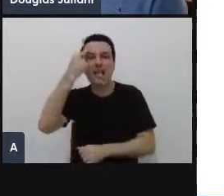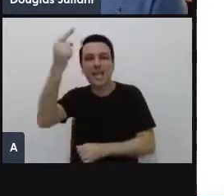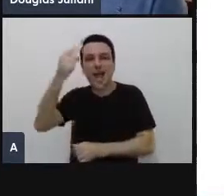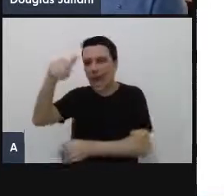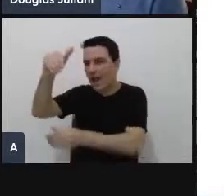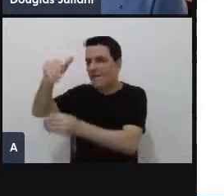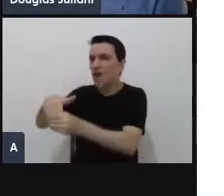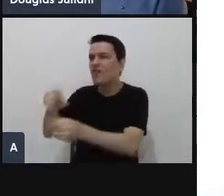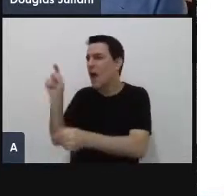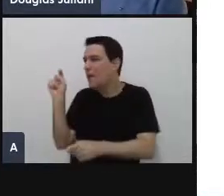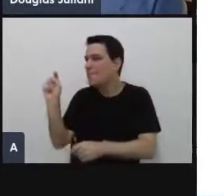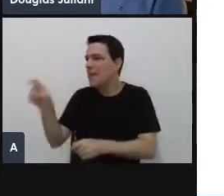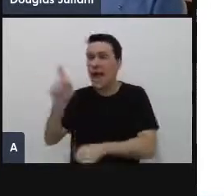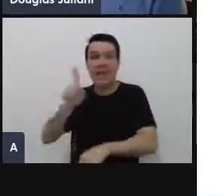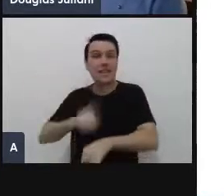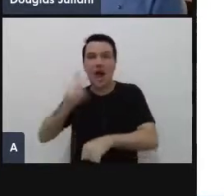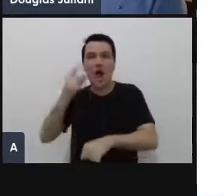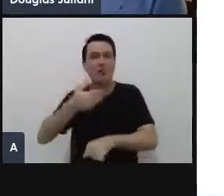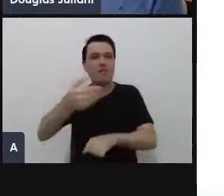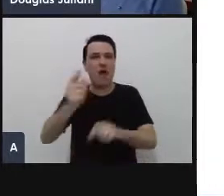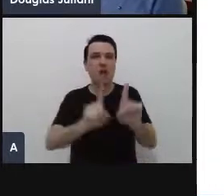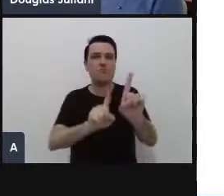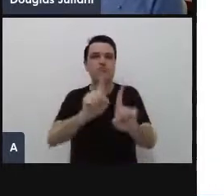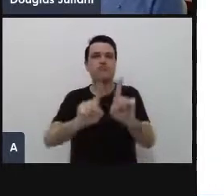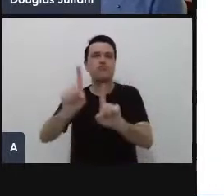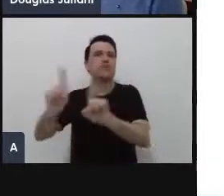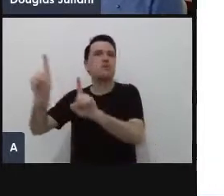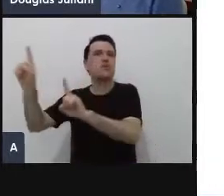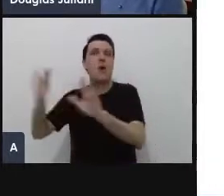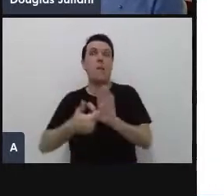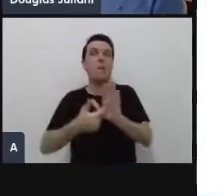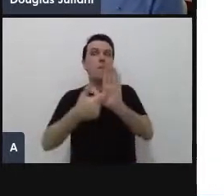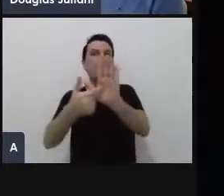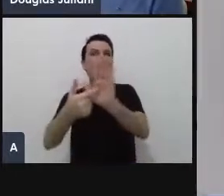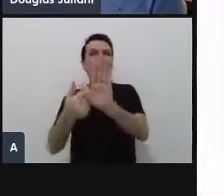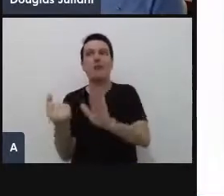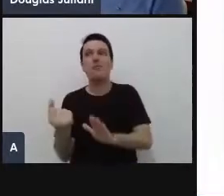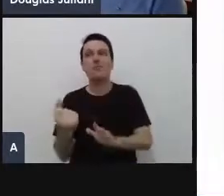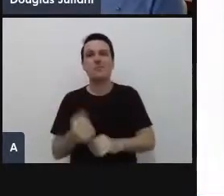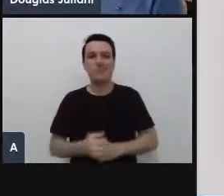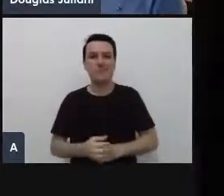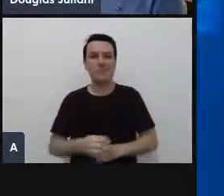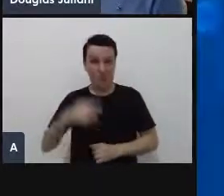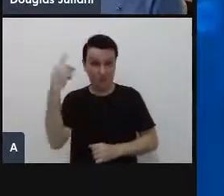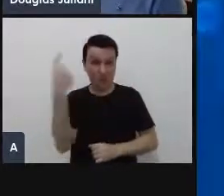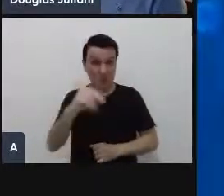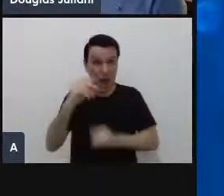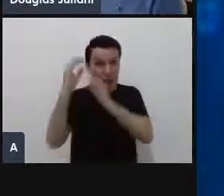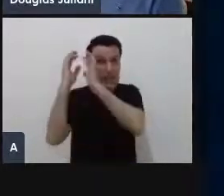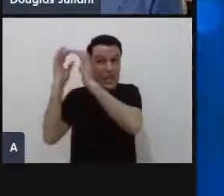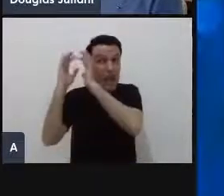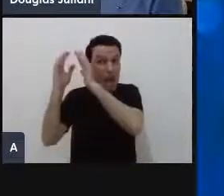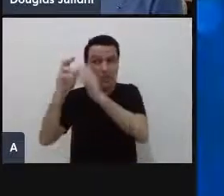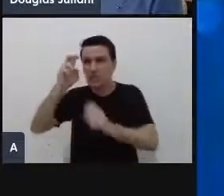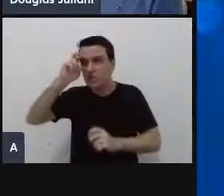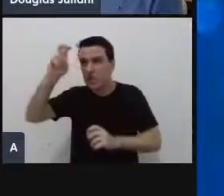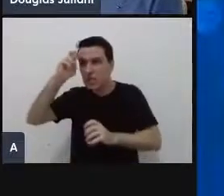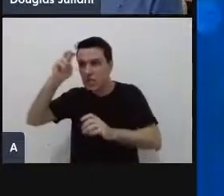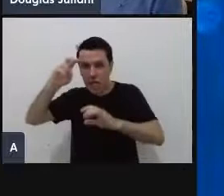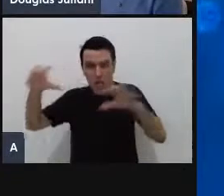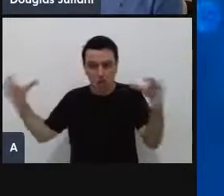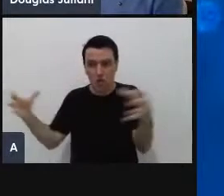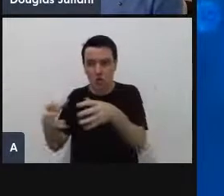ranquear e vai mostrar na tela as melhores ideias então bora colocar o nosso cérebro nossa inteligência coletiva o nosso cérebro para